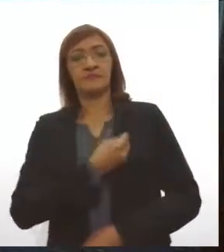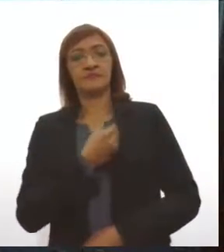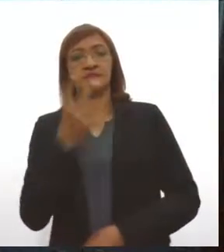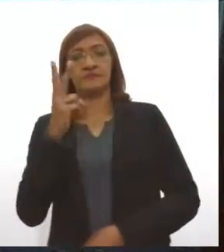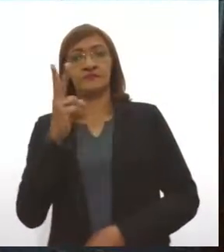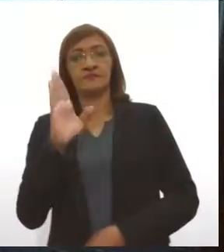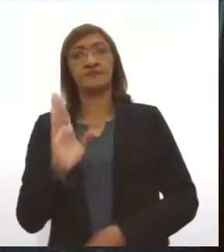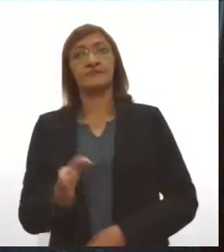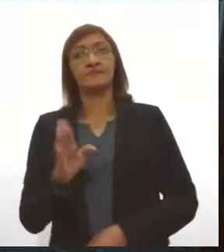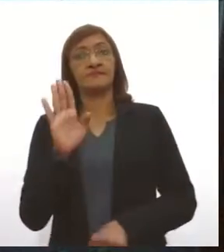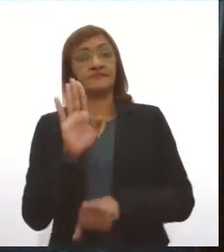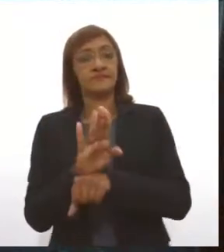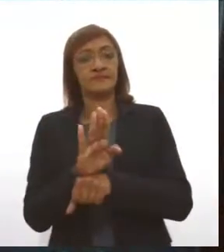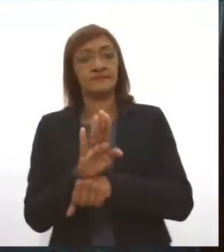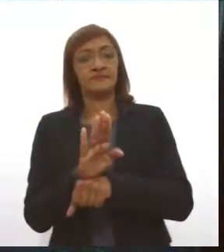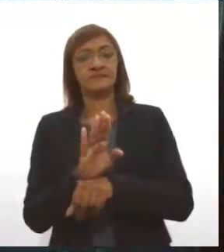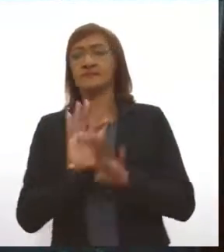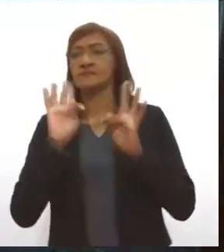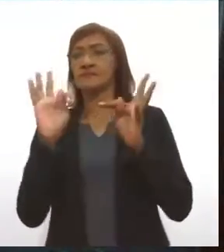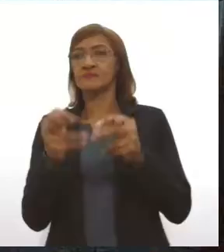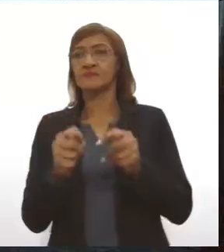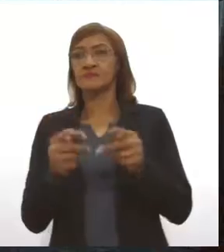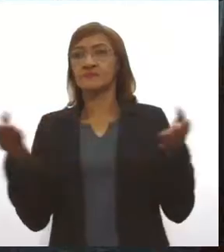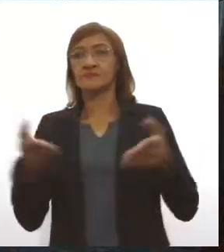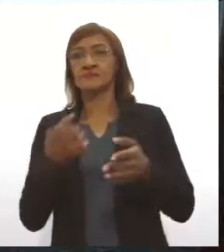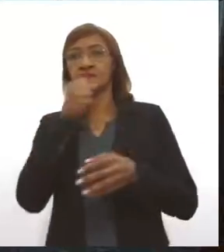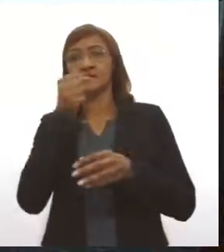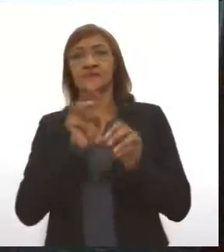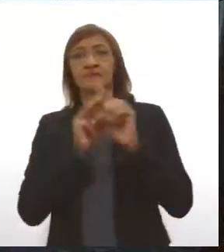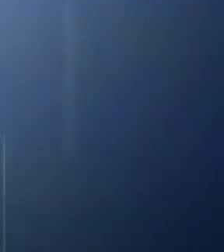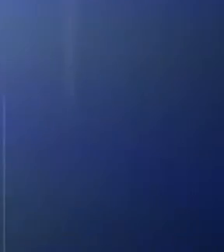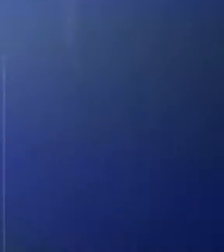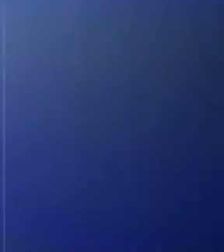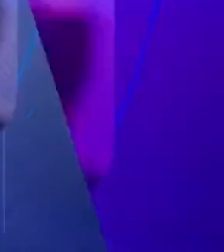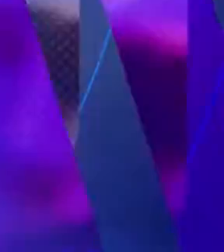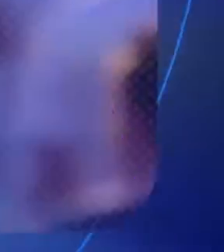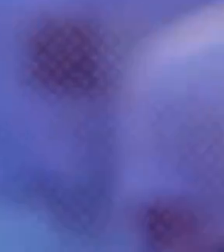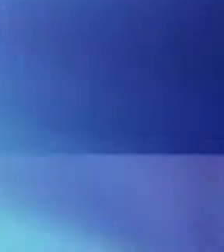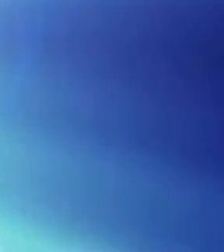duas e meia da tarde. Tudo isso muito mais no Ales Notícia que está começando.